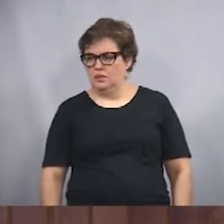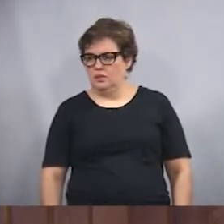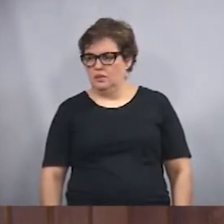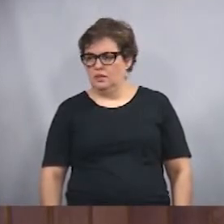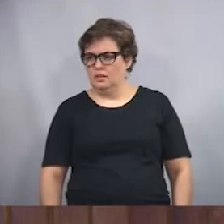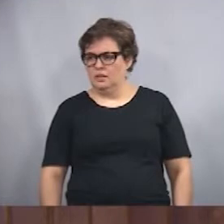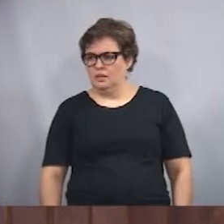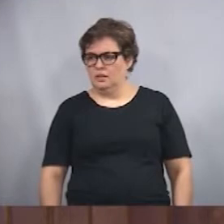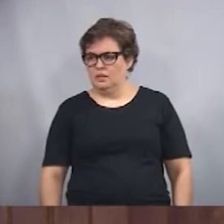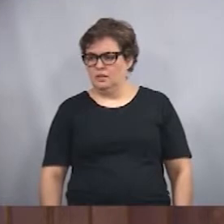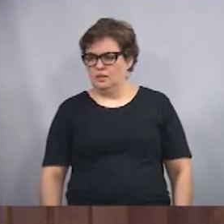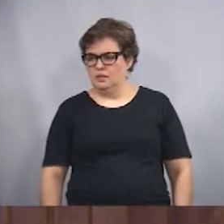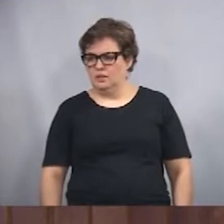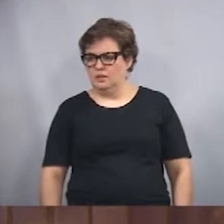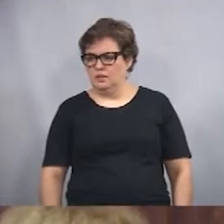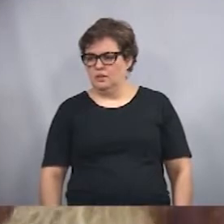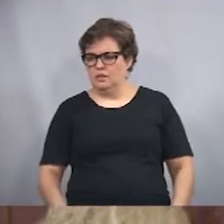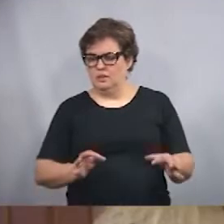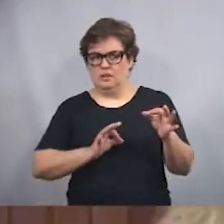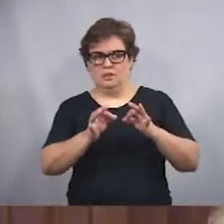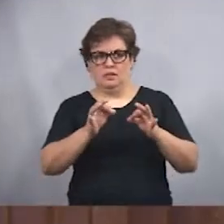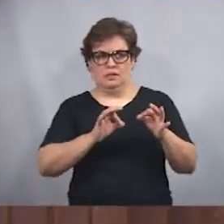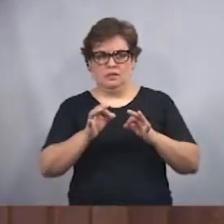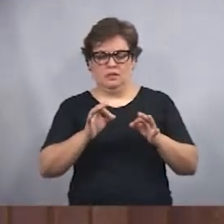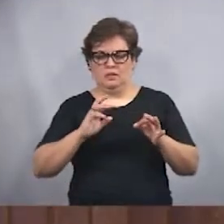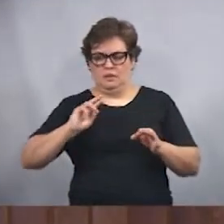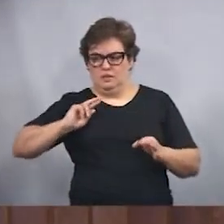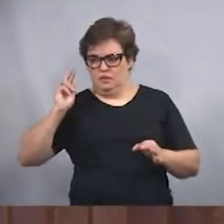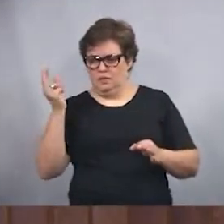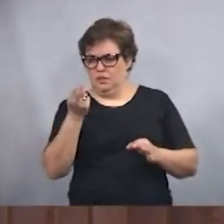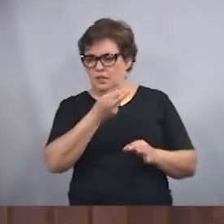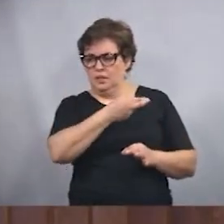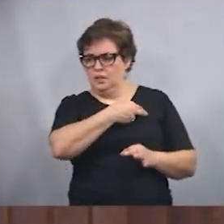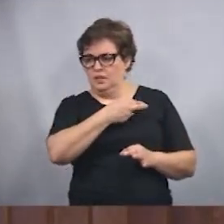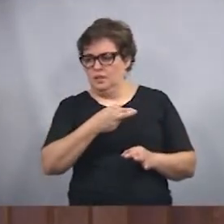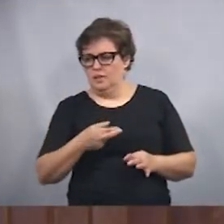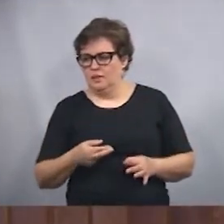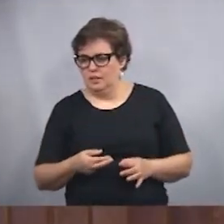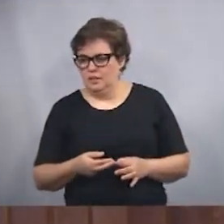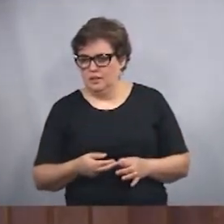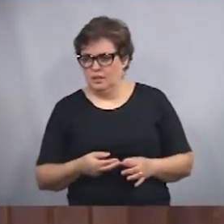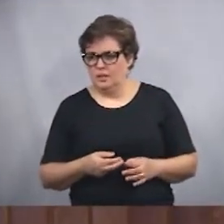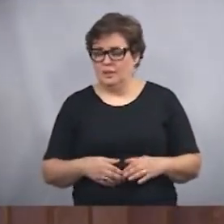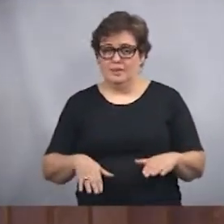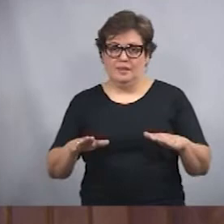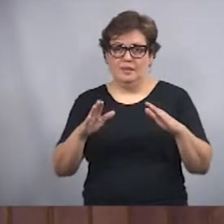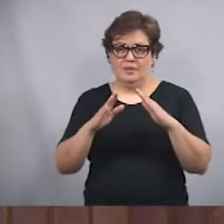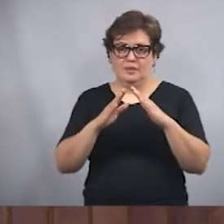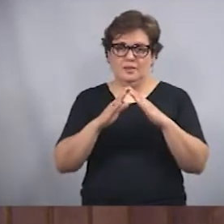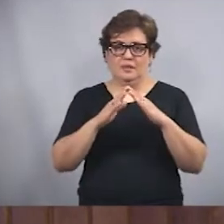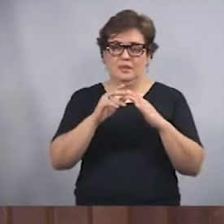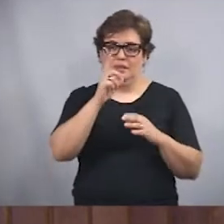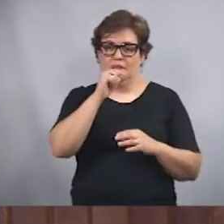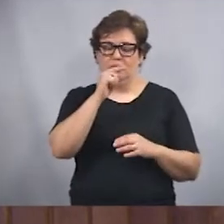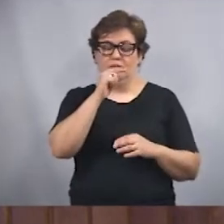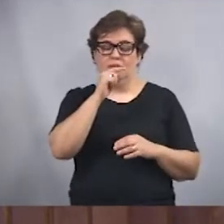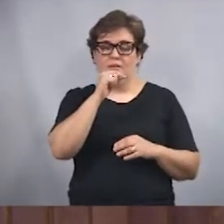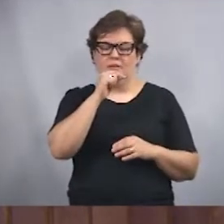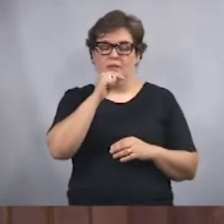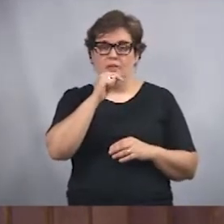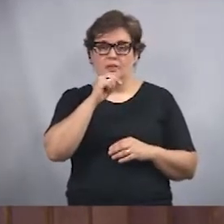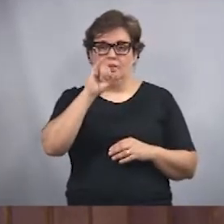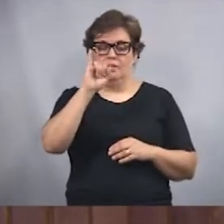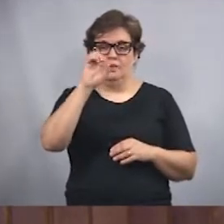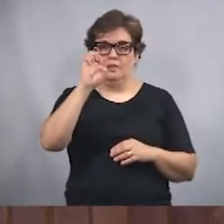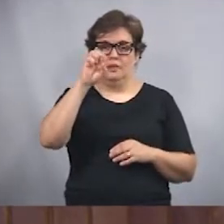a organização religiosa Templo das Águas de Iemanjá, que se dirija ao centro do